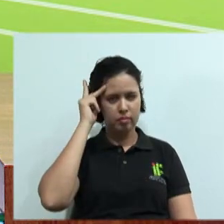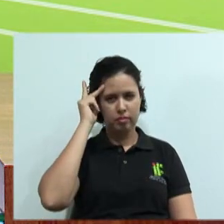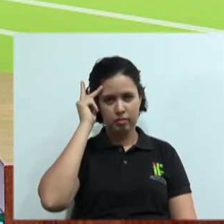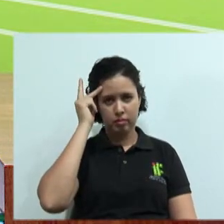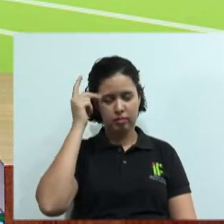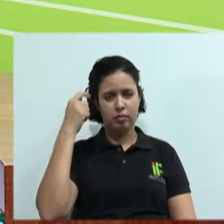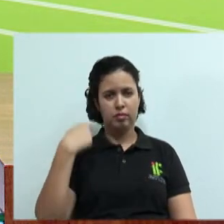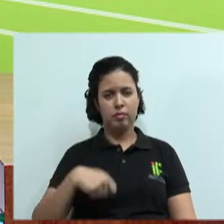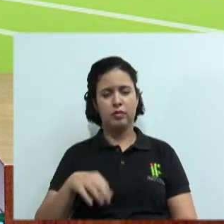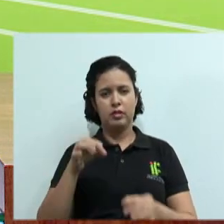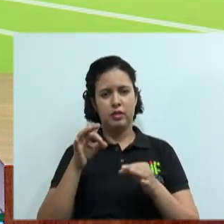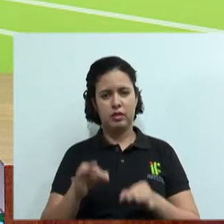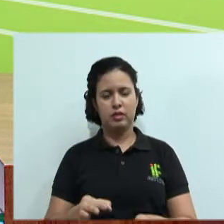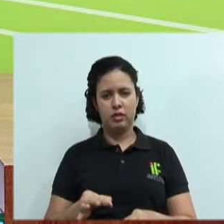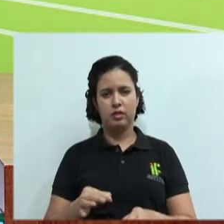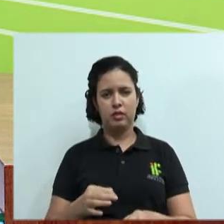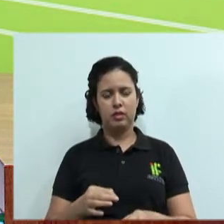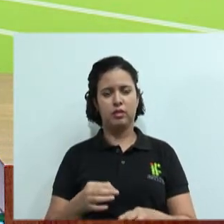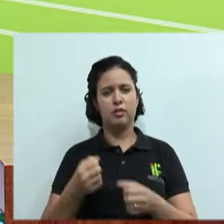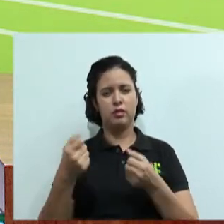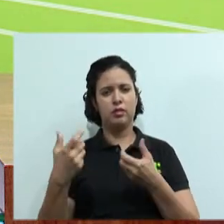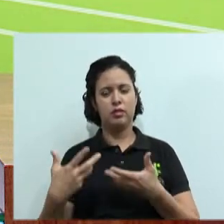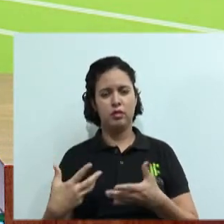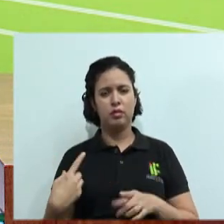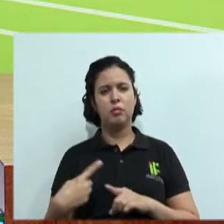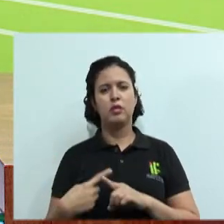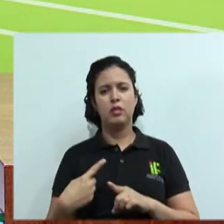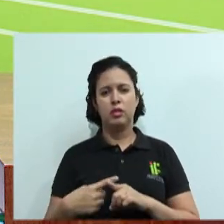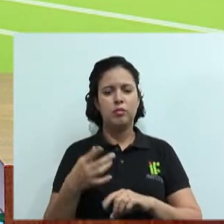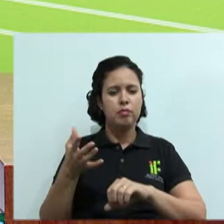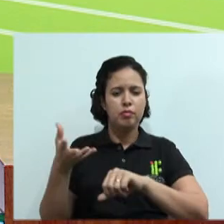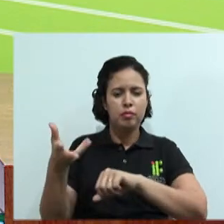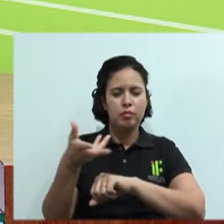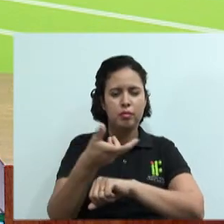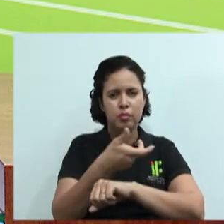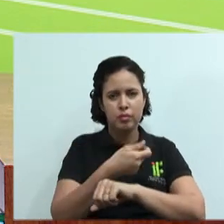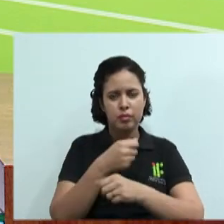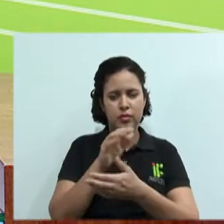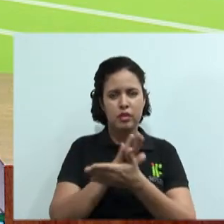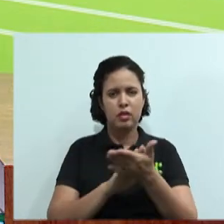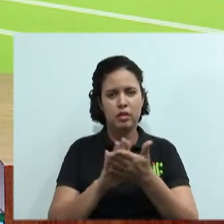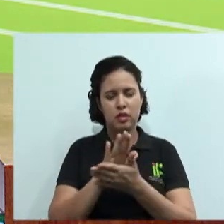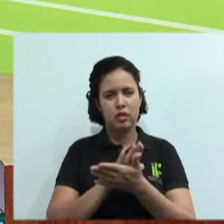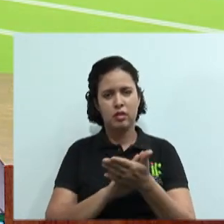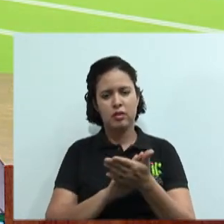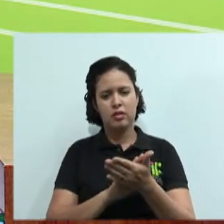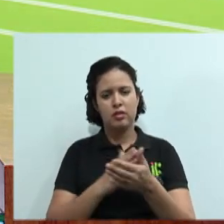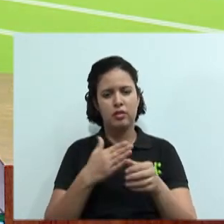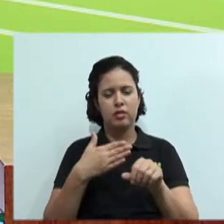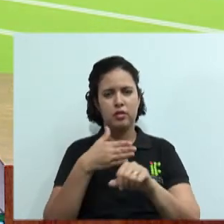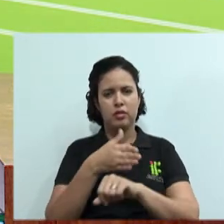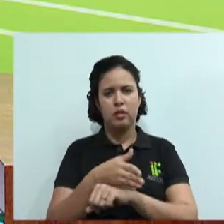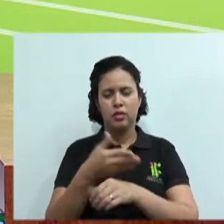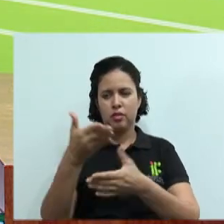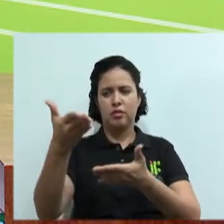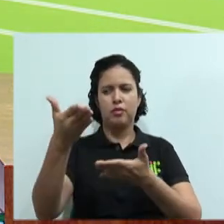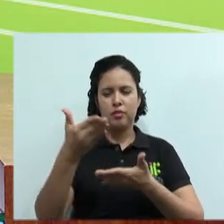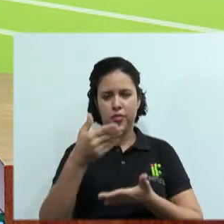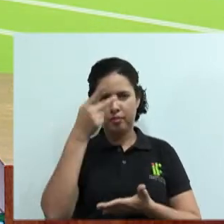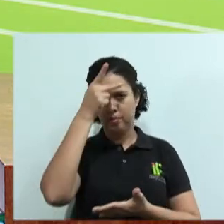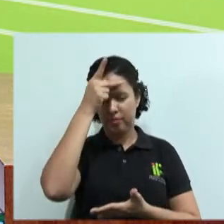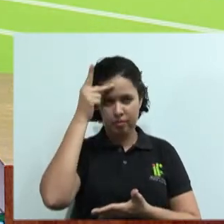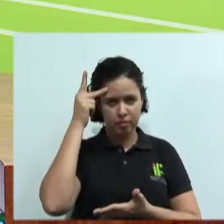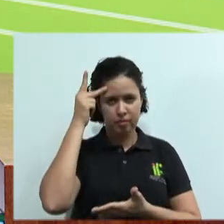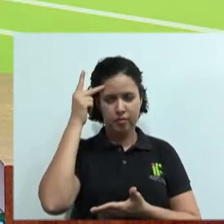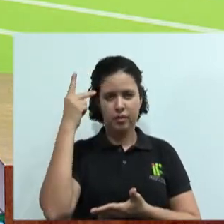segura do que vai falar? Porque senão ela não convence o outro. Imagine que você vai sair convidando várias pessoas para fazer